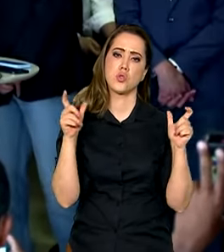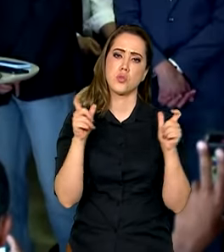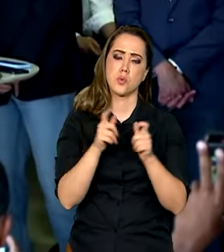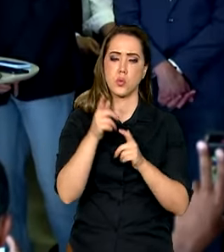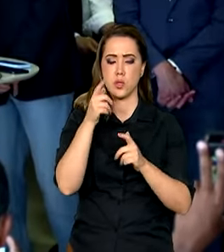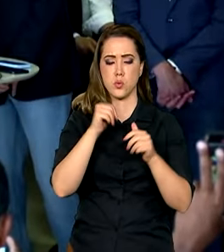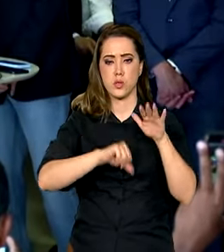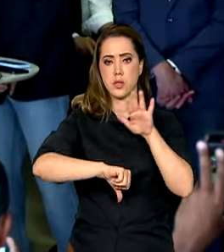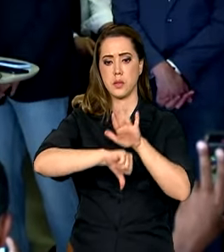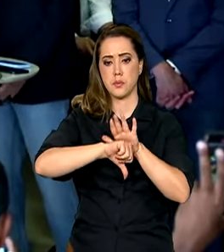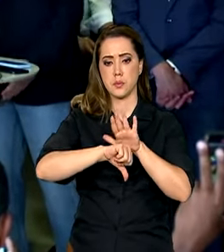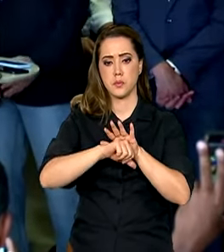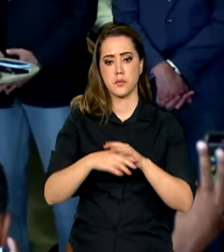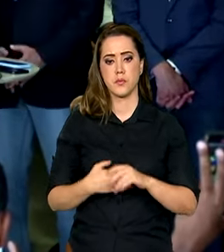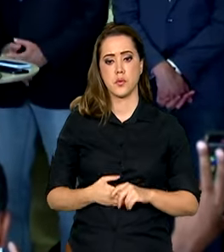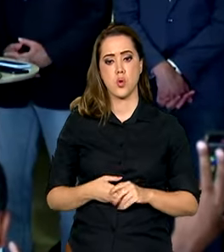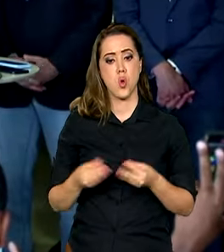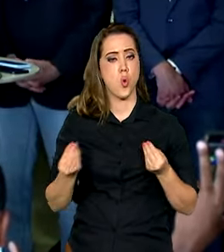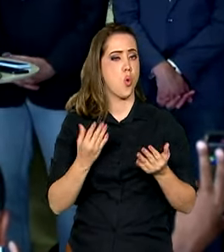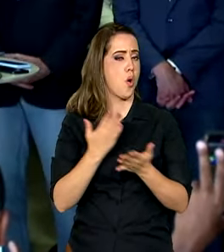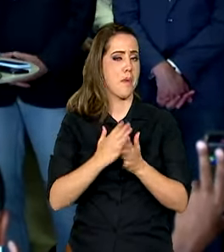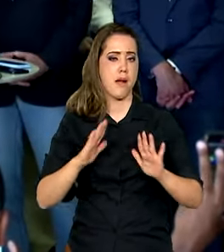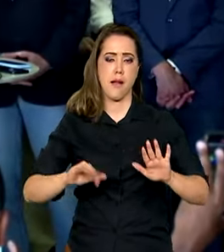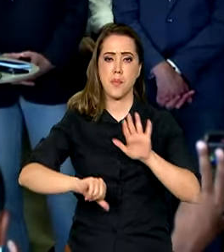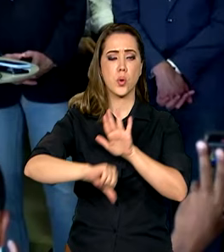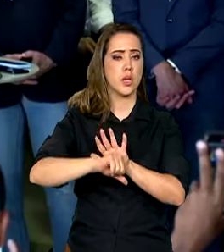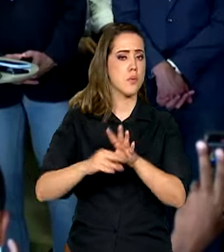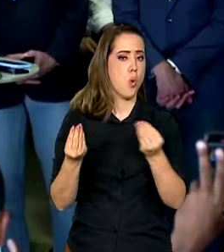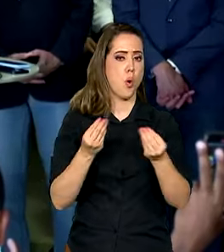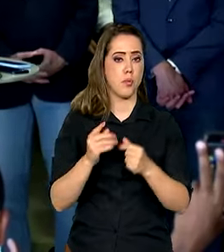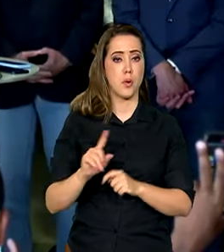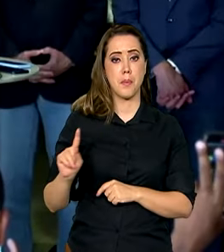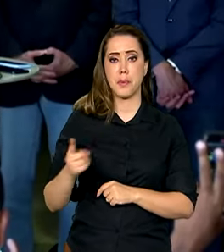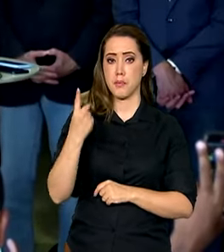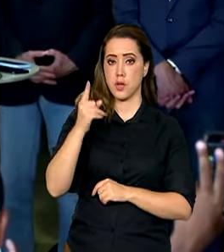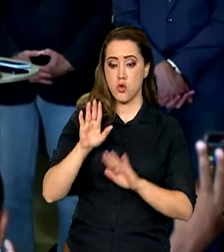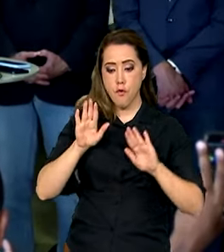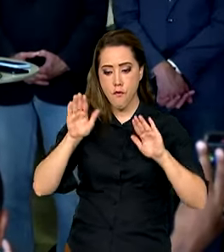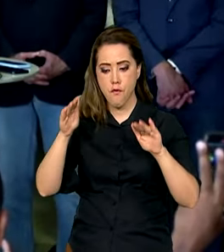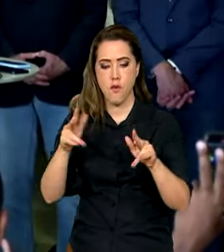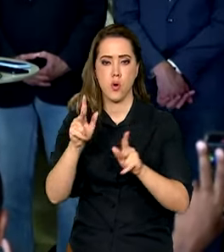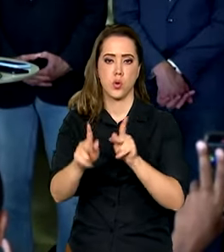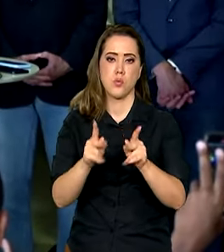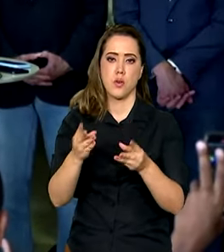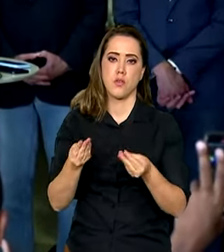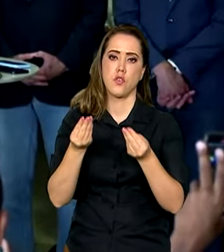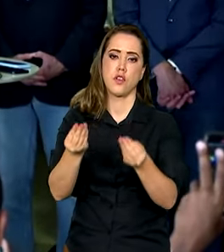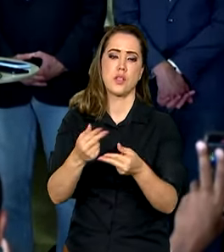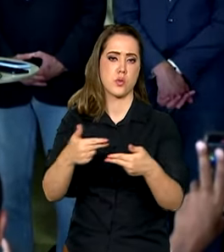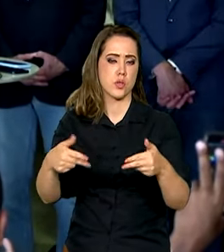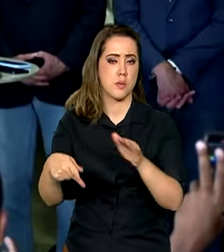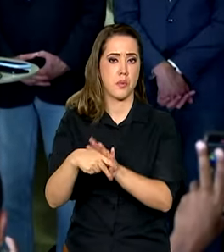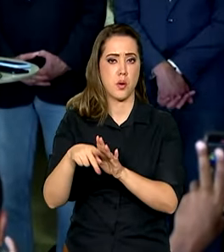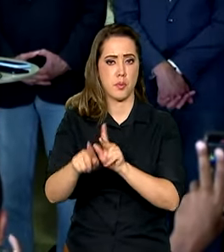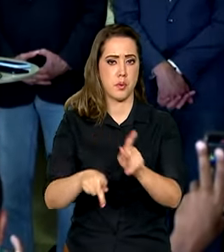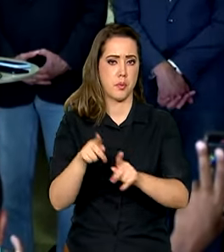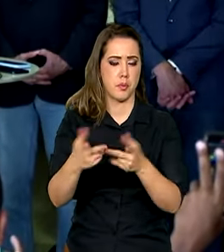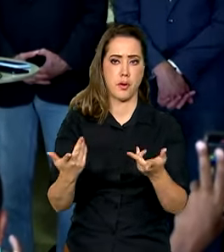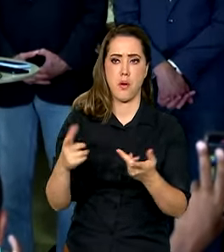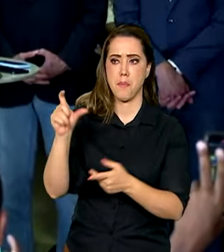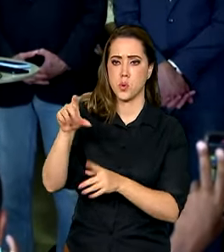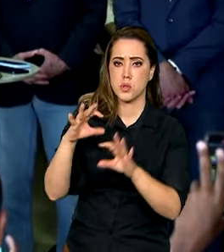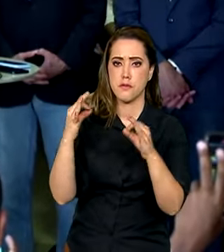criminalidade. Como é que você acaba a criminalidade? Primeiro, o investido do povo, política social, Bolsa Família, escola integral, hospital,